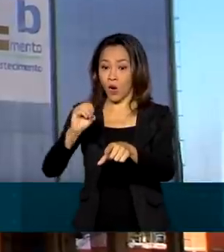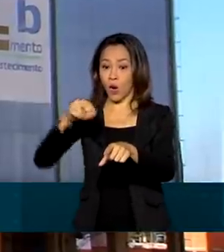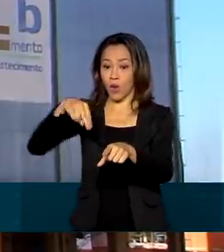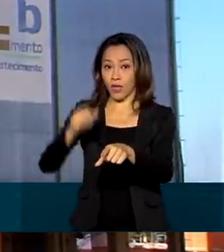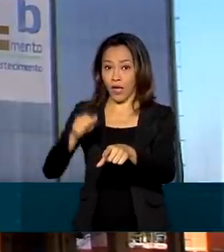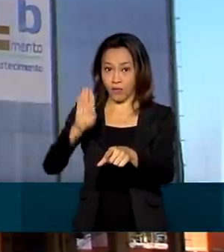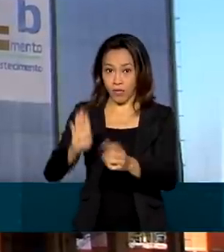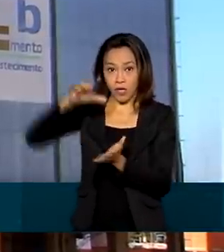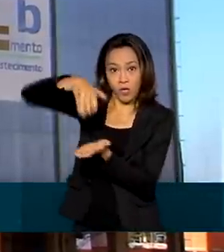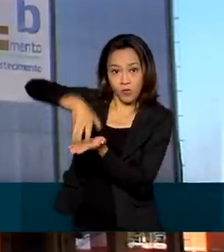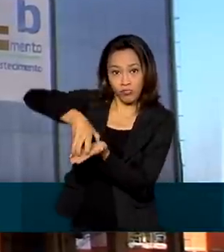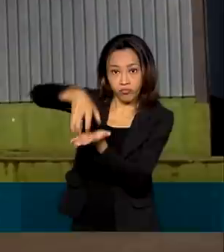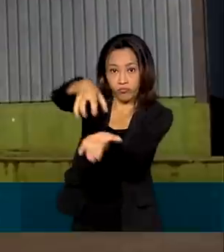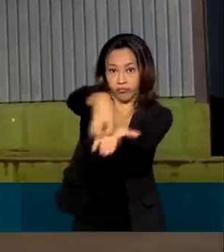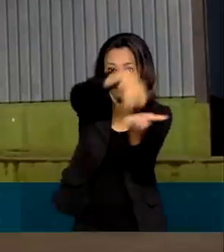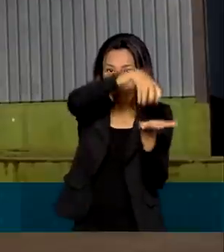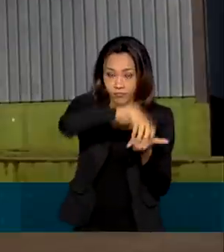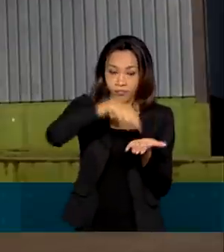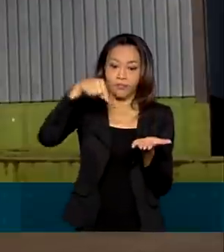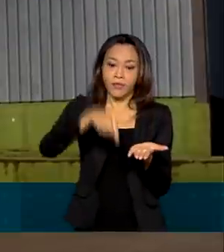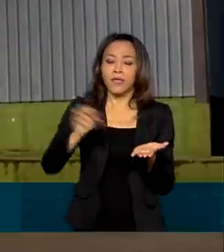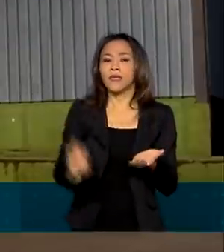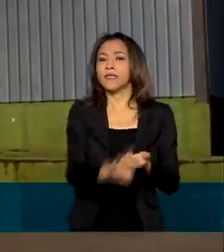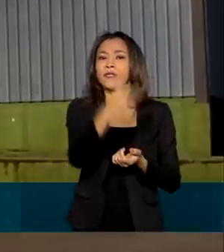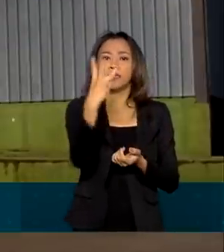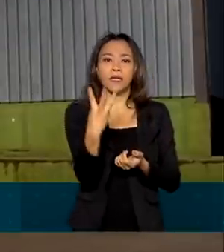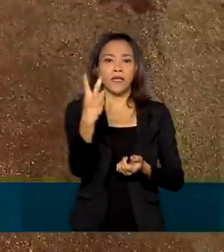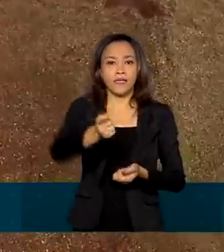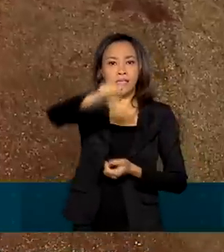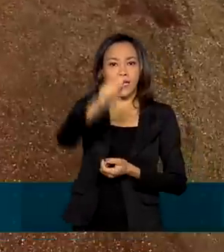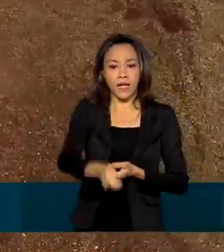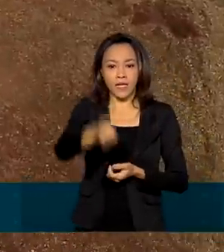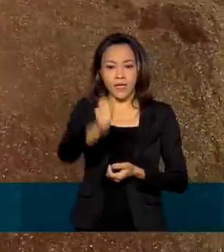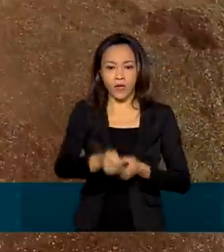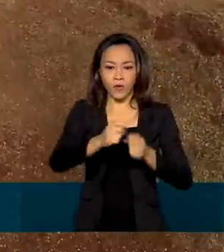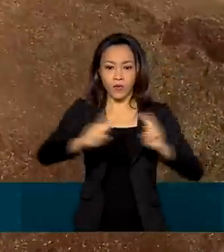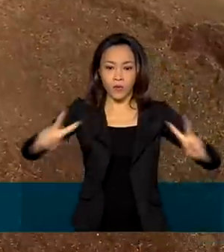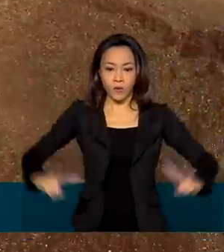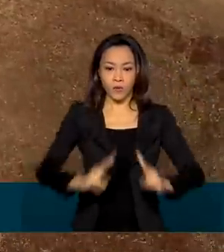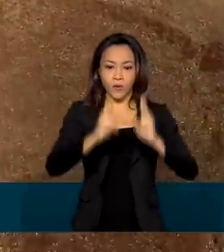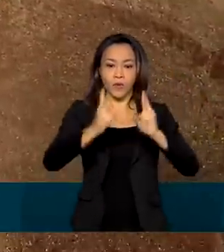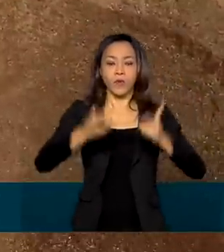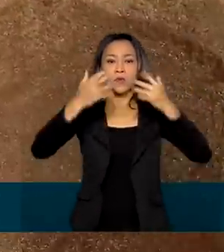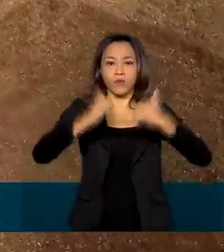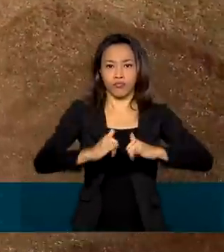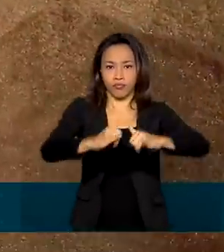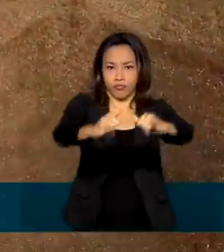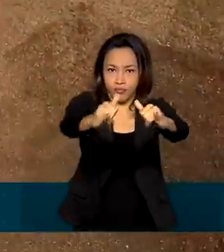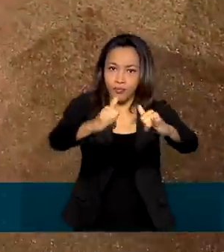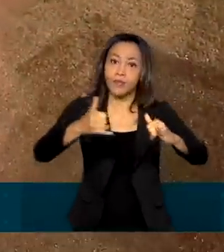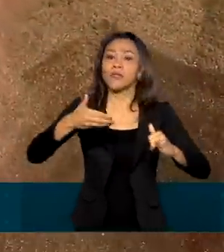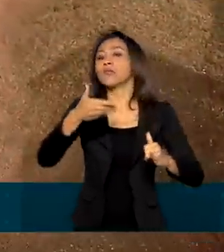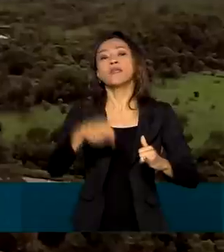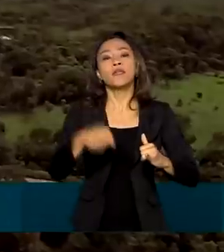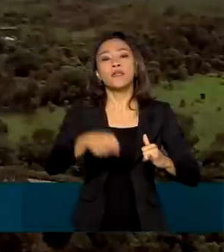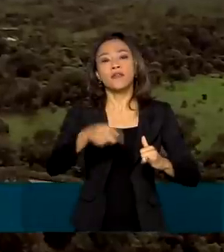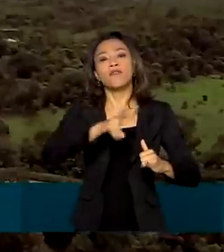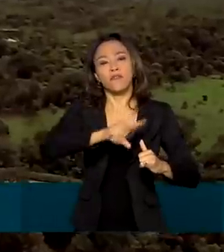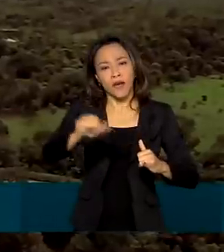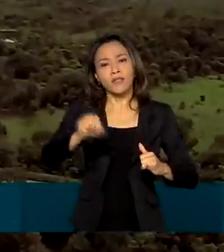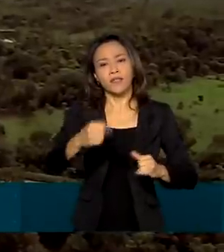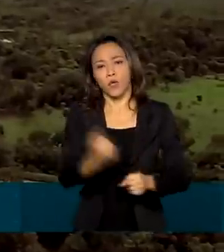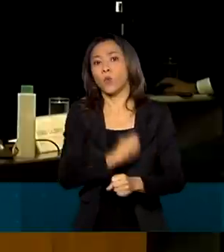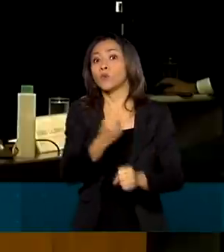a Companhia Nacional de Abastecimento e três leilões de geração da chamada Energia Nova, de usinas que ainda serão